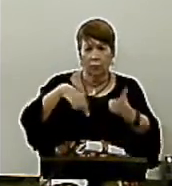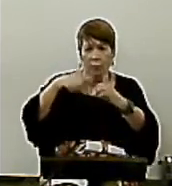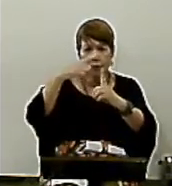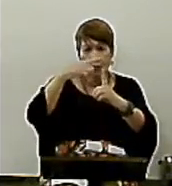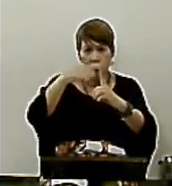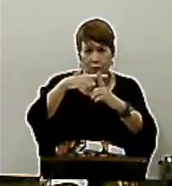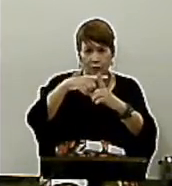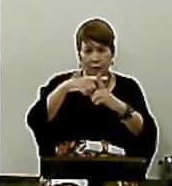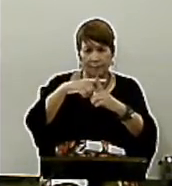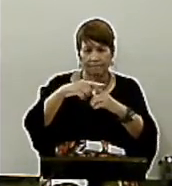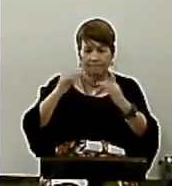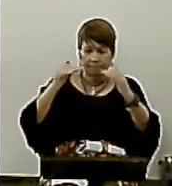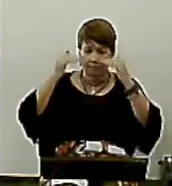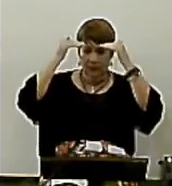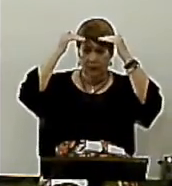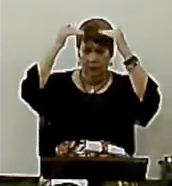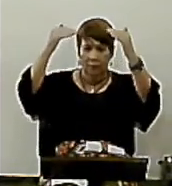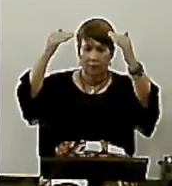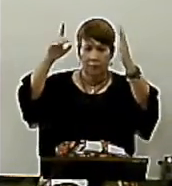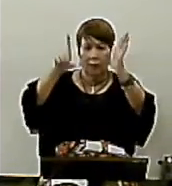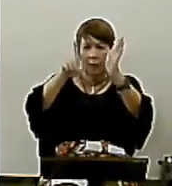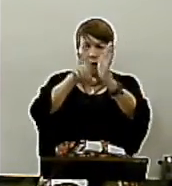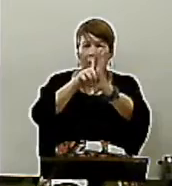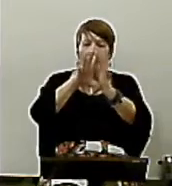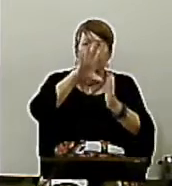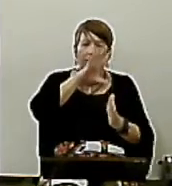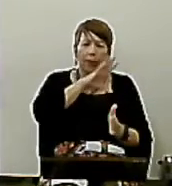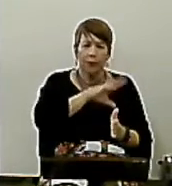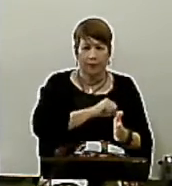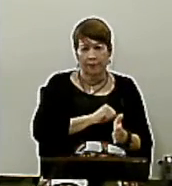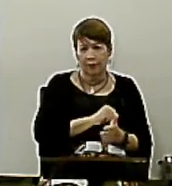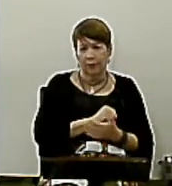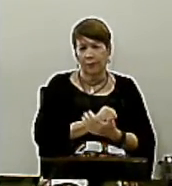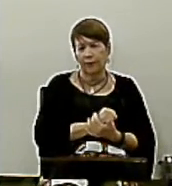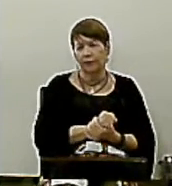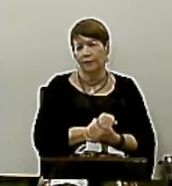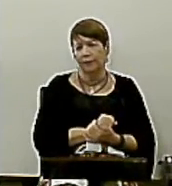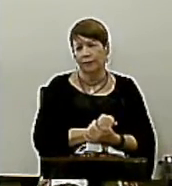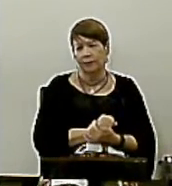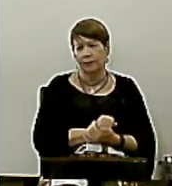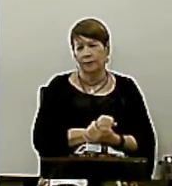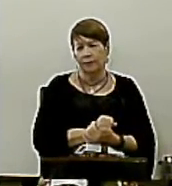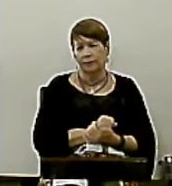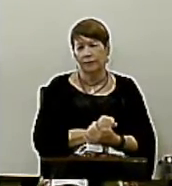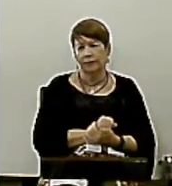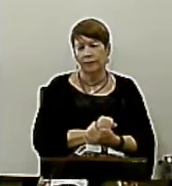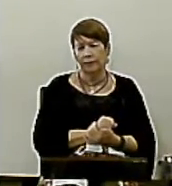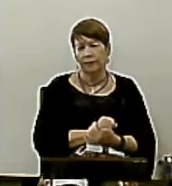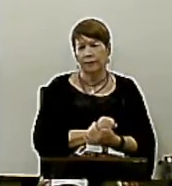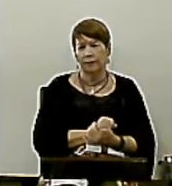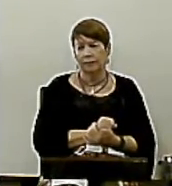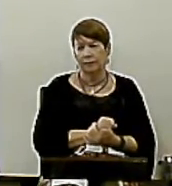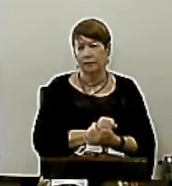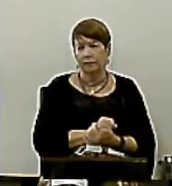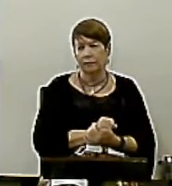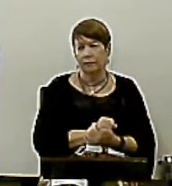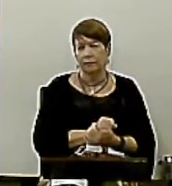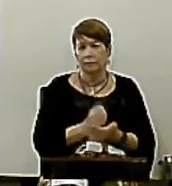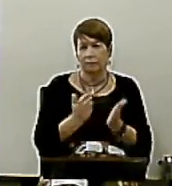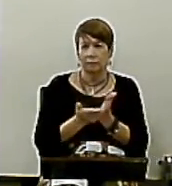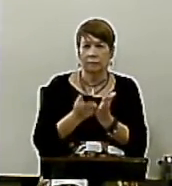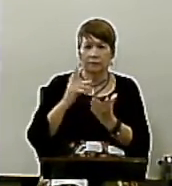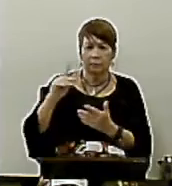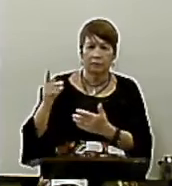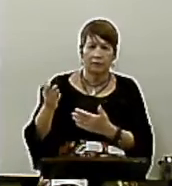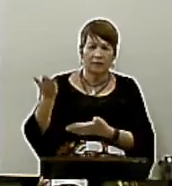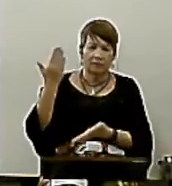Por amor É isso Que Paulo Está dizendo Para nós Aqui Então A bíblia Diz